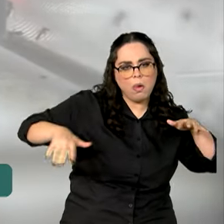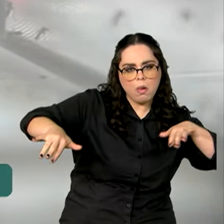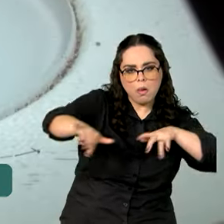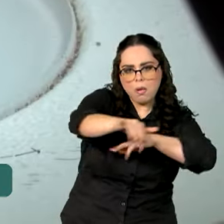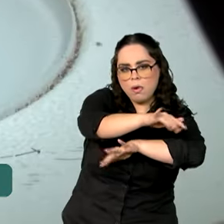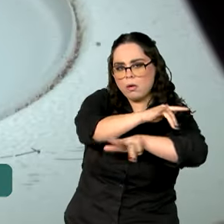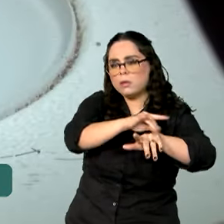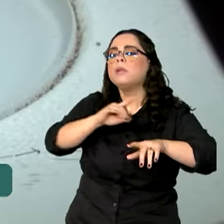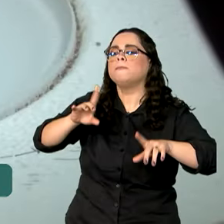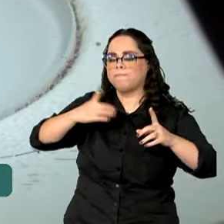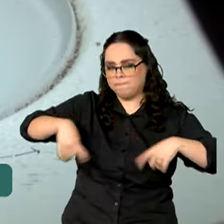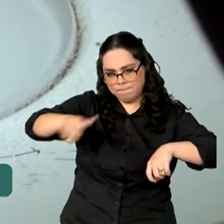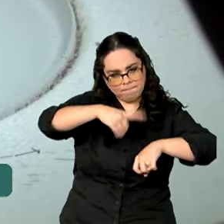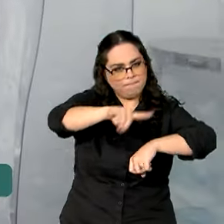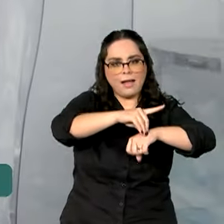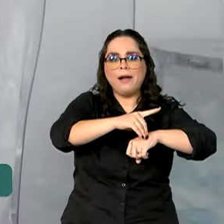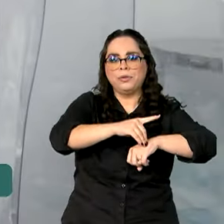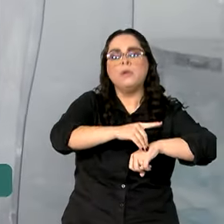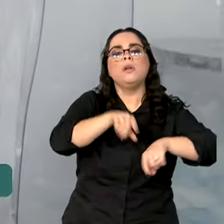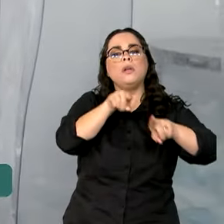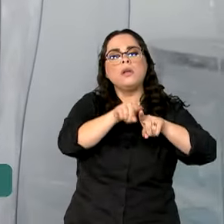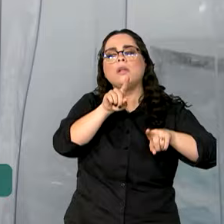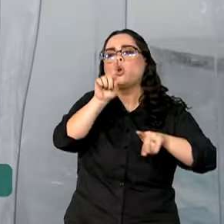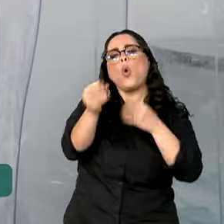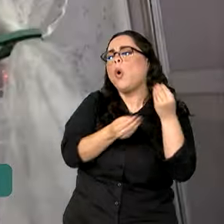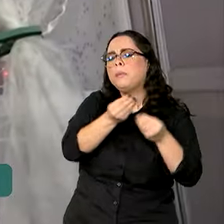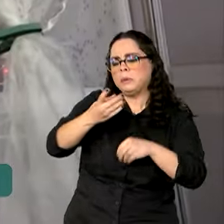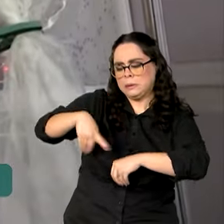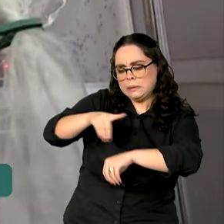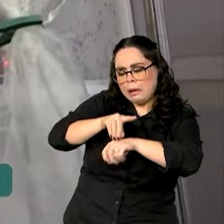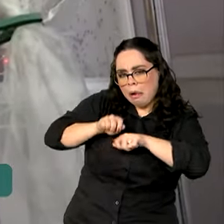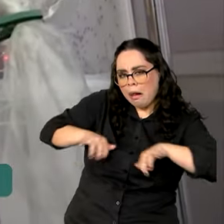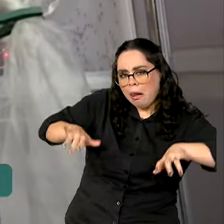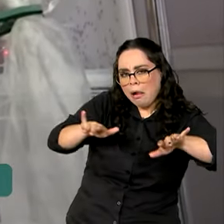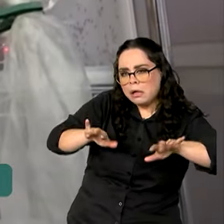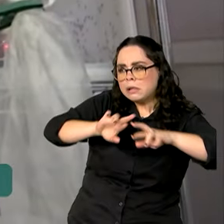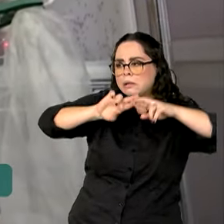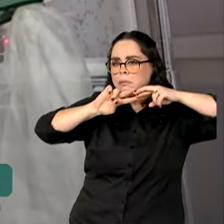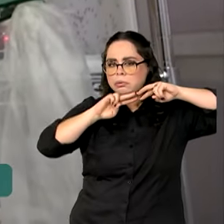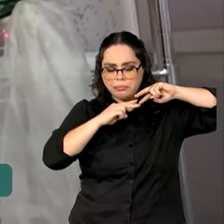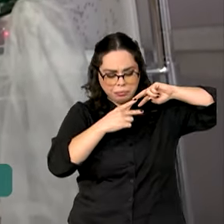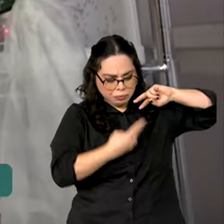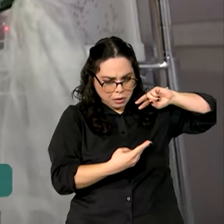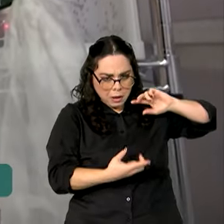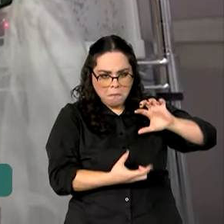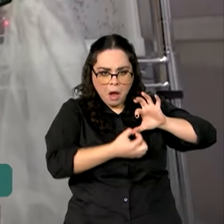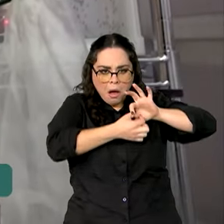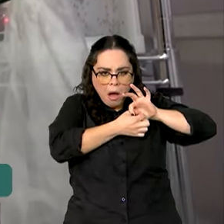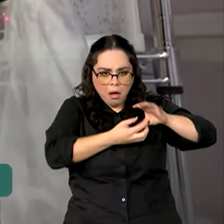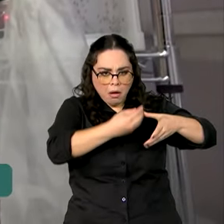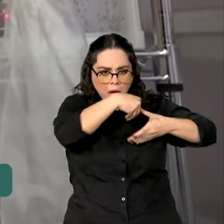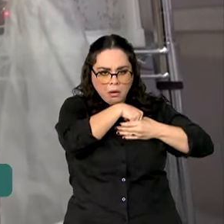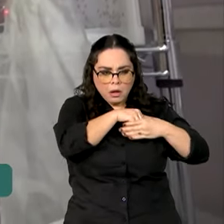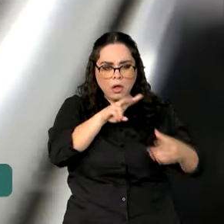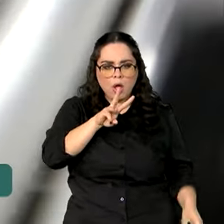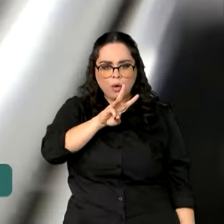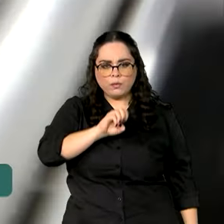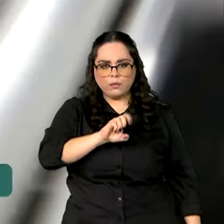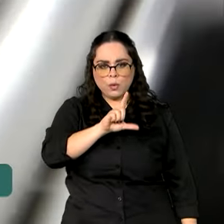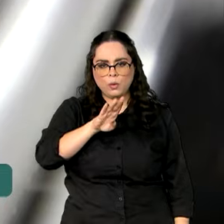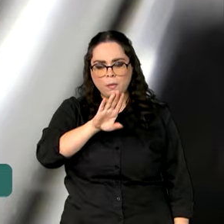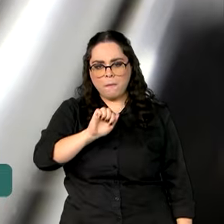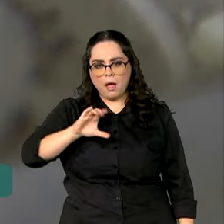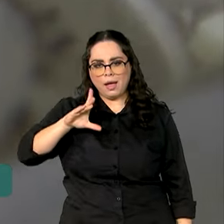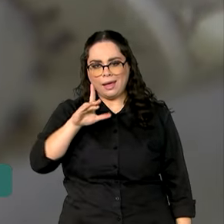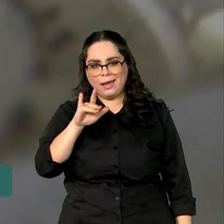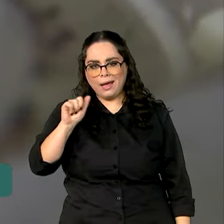diferentes. Eles foram cientificamente modificados e agora estão contaminados pela bactéria Volbachia. O